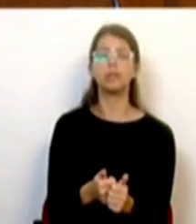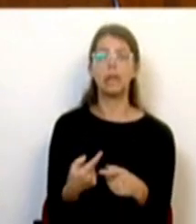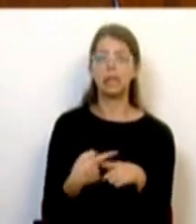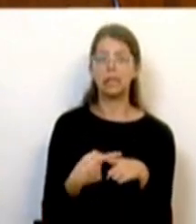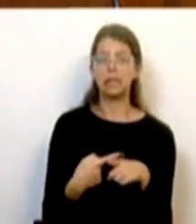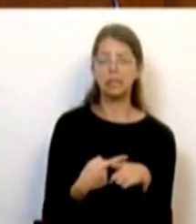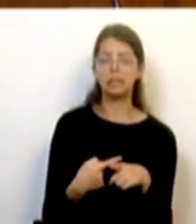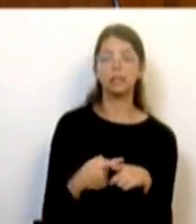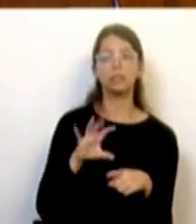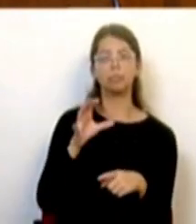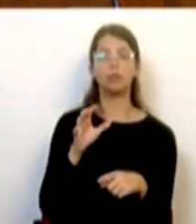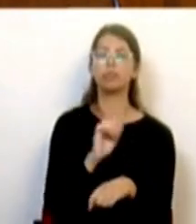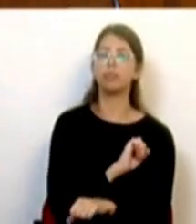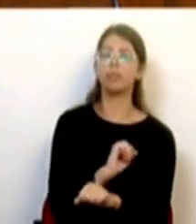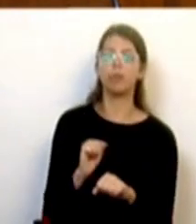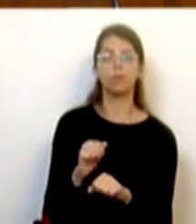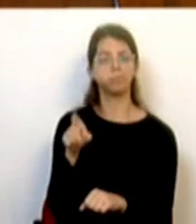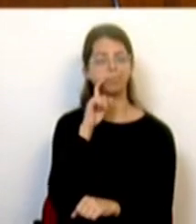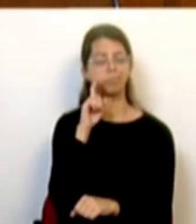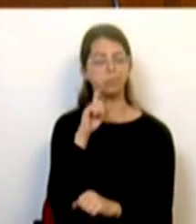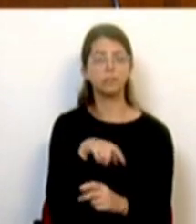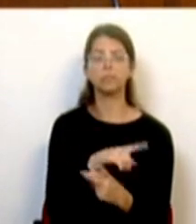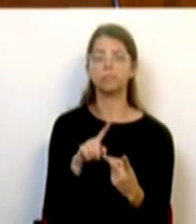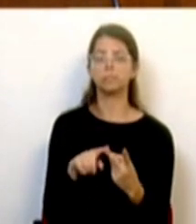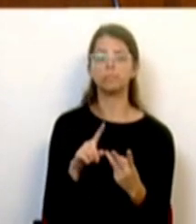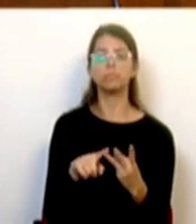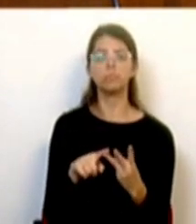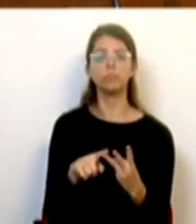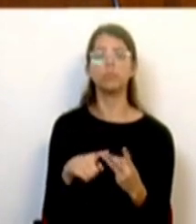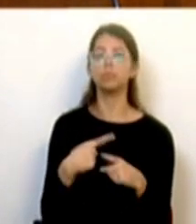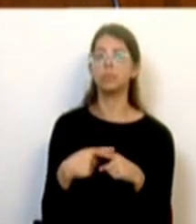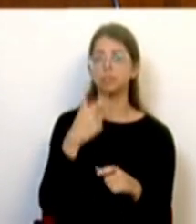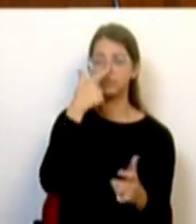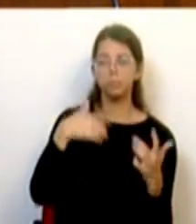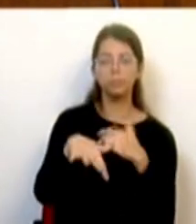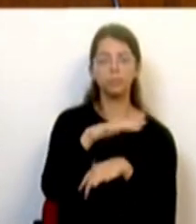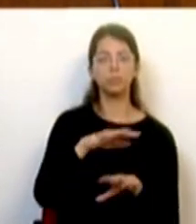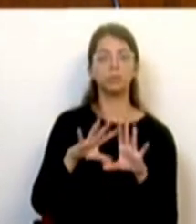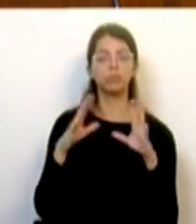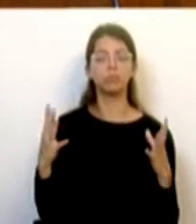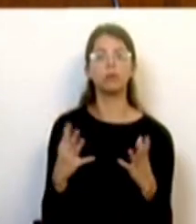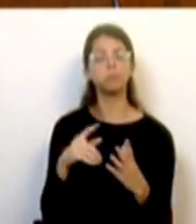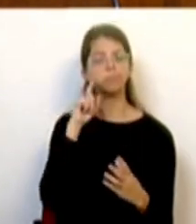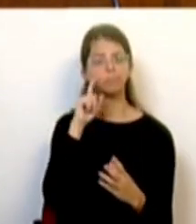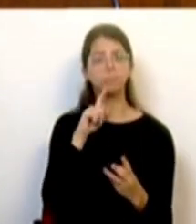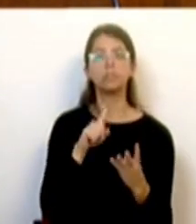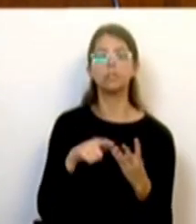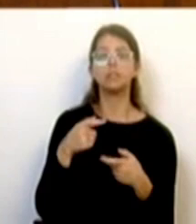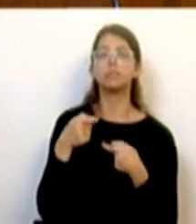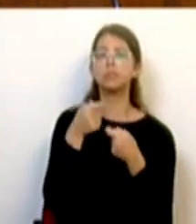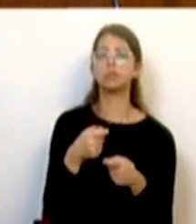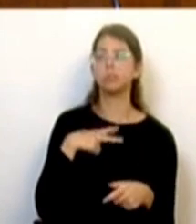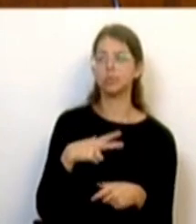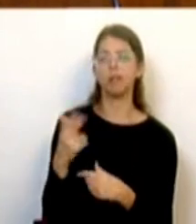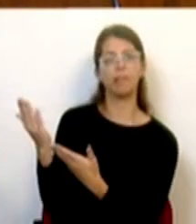interesses do país, de quem protegeu o interesse público e de quem atraiu investimento para Portugal. E foi por